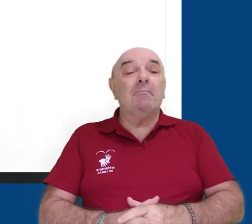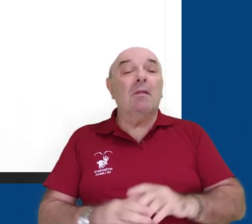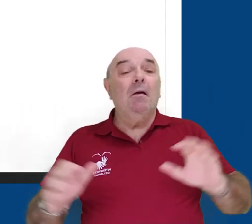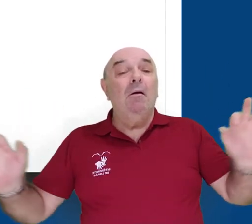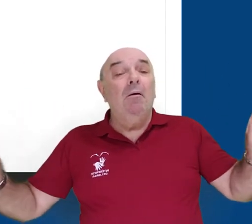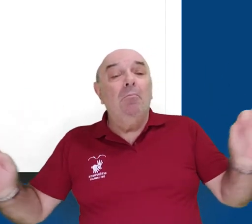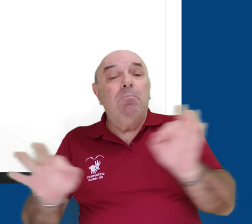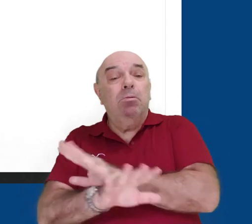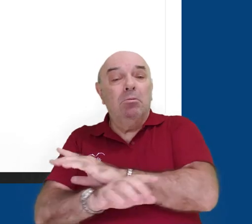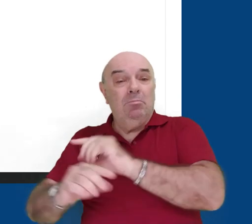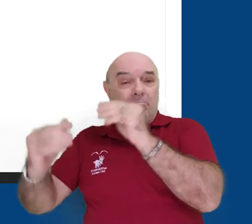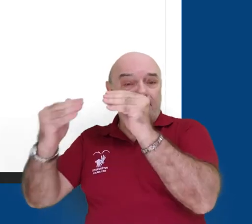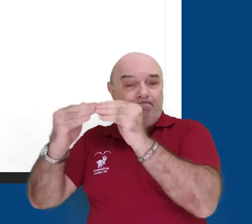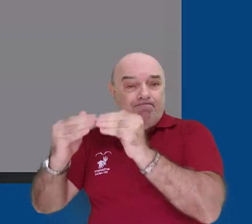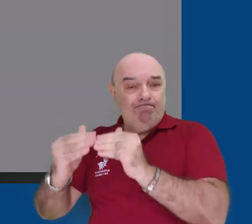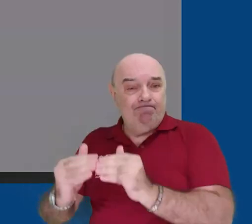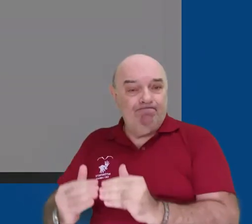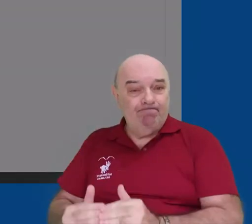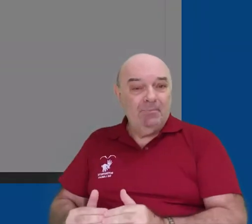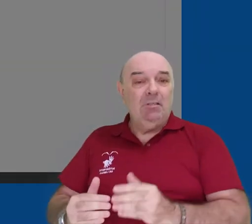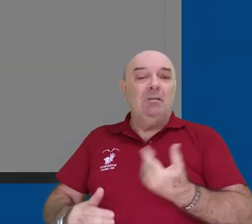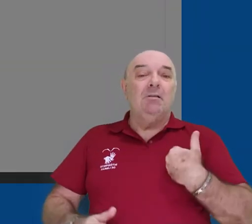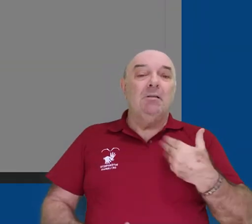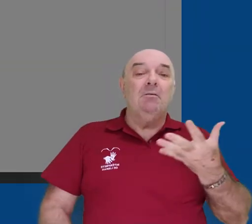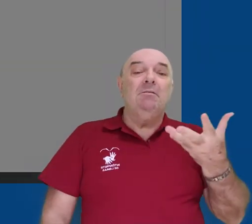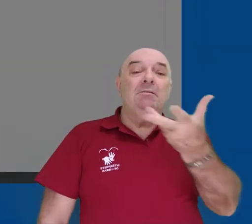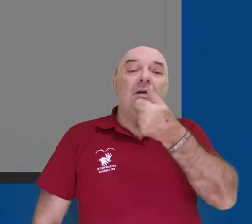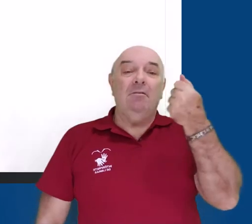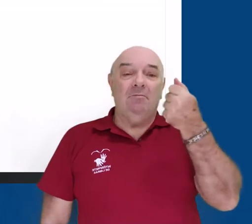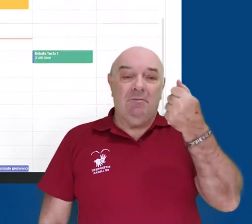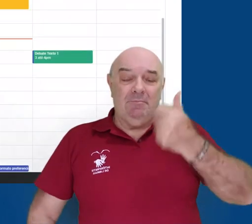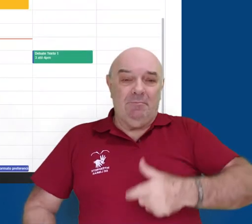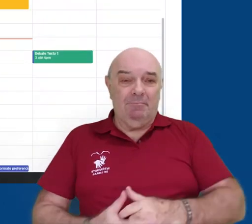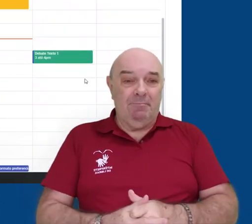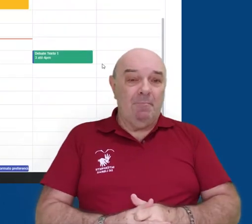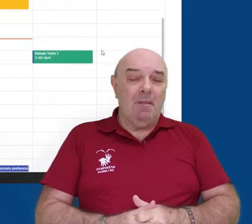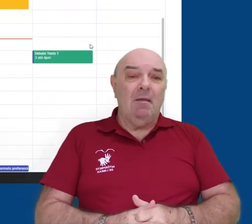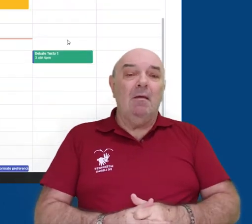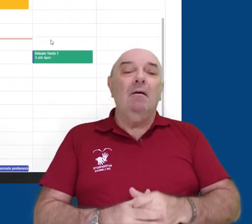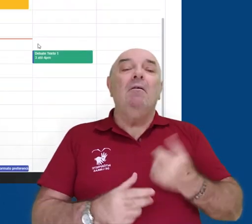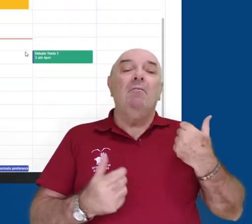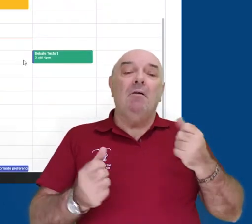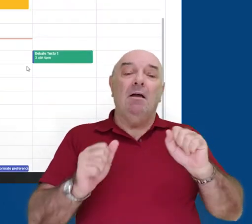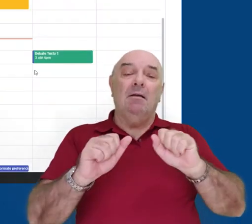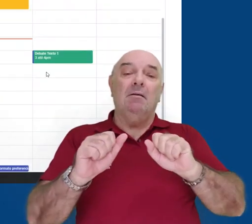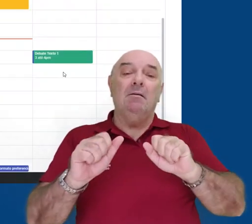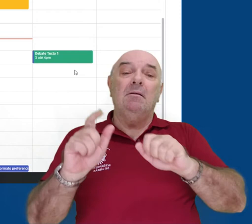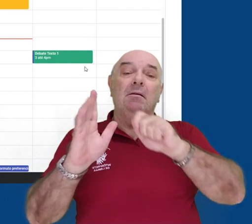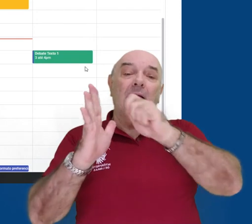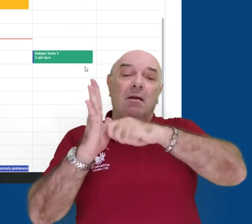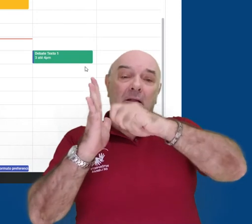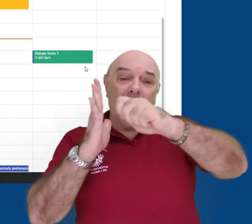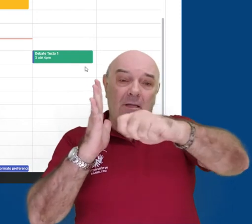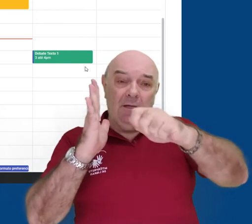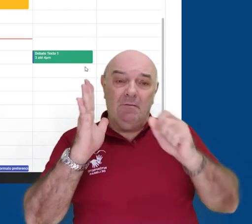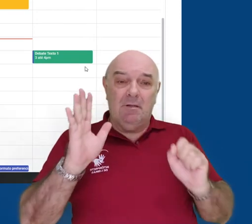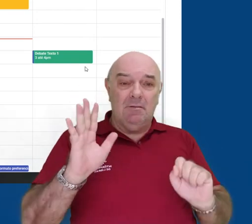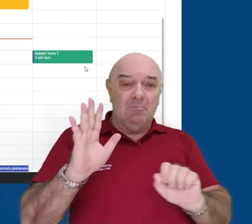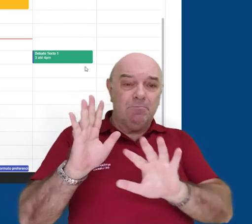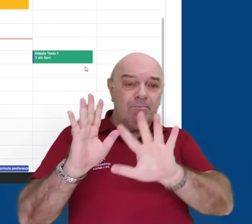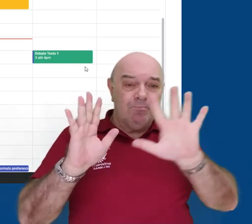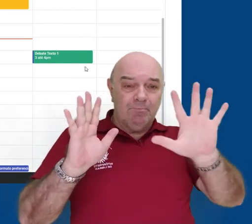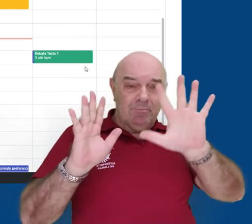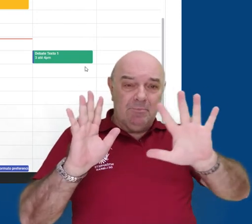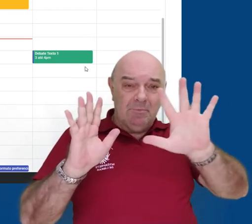opções. Quando tudo estiver de acordo, é só salvar esse evento. Ele vai aparecer no calendário, no dia